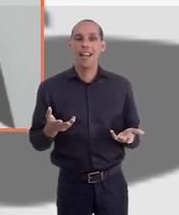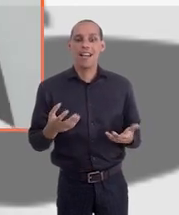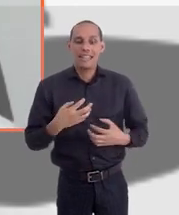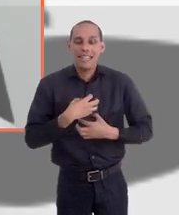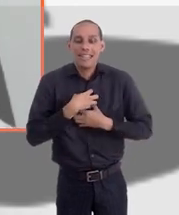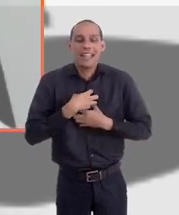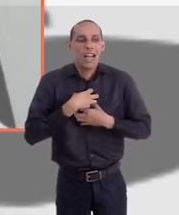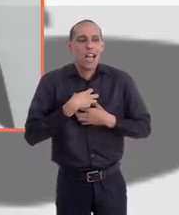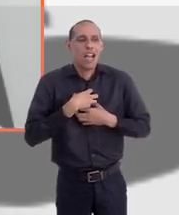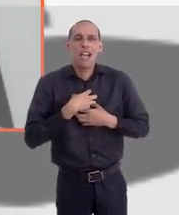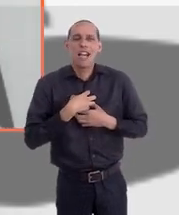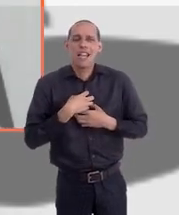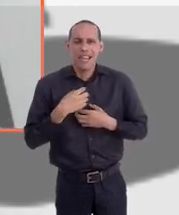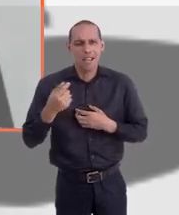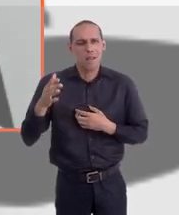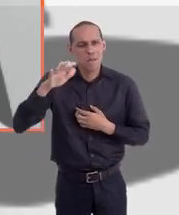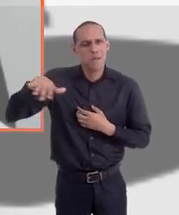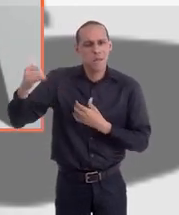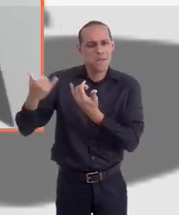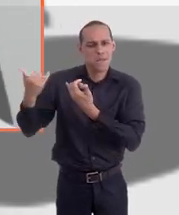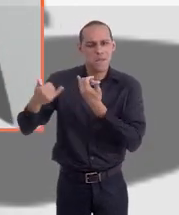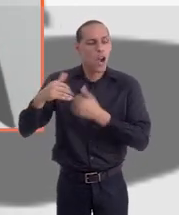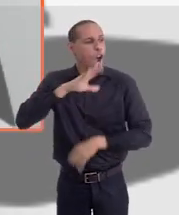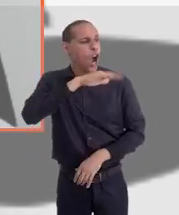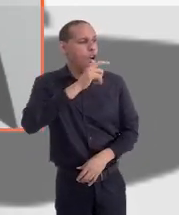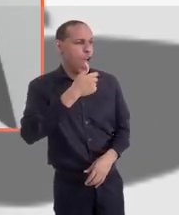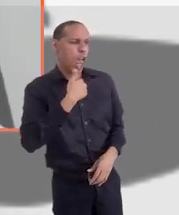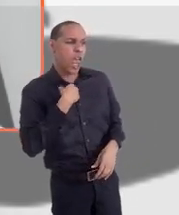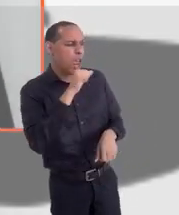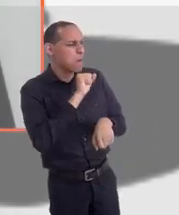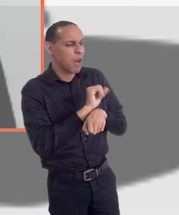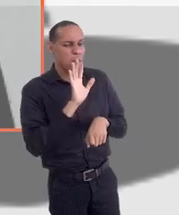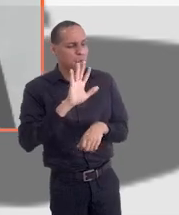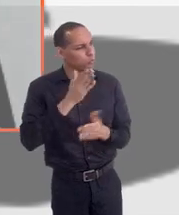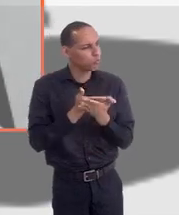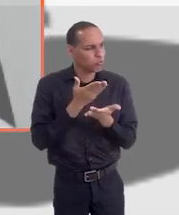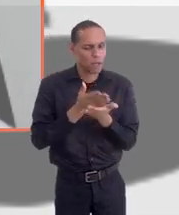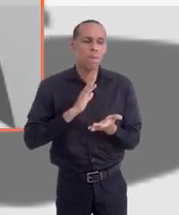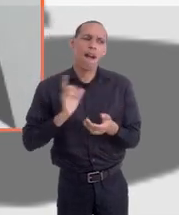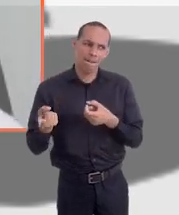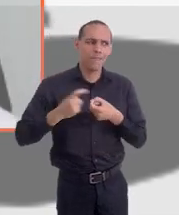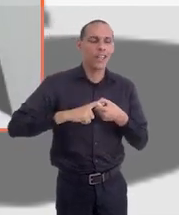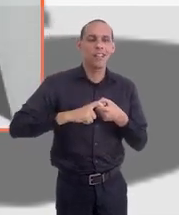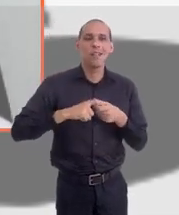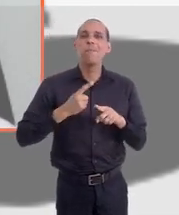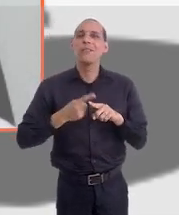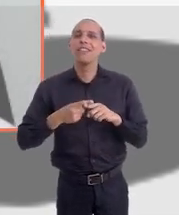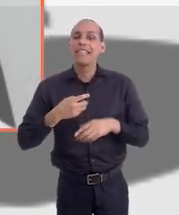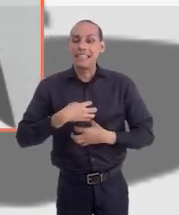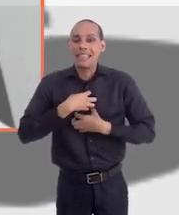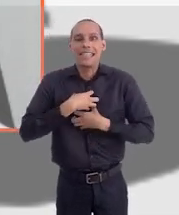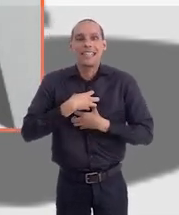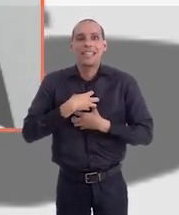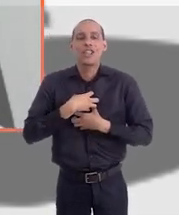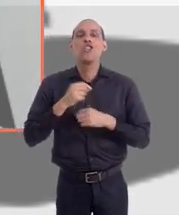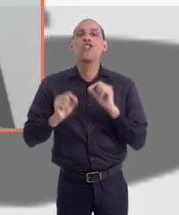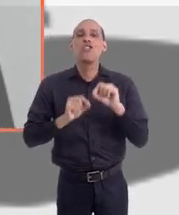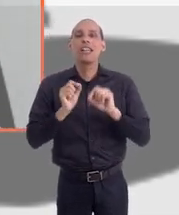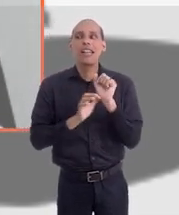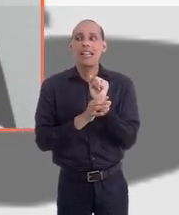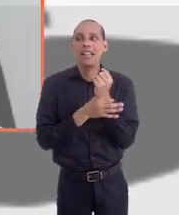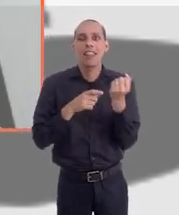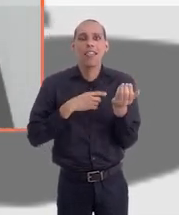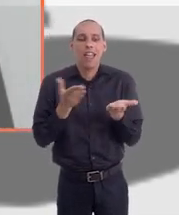o sentimento. Eu recebo várias mensagens de pessoas falando assim, ó, eu estava parado no estudo, mas eu estou voltando. Então esse sentimento de ter essa